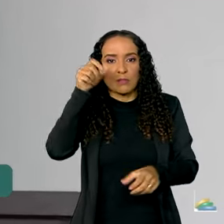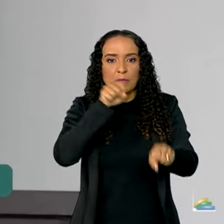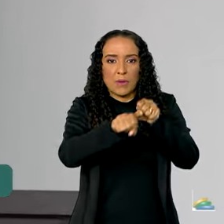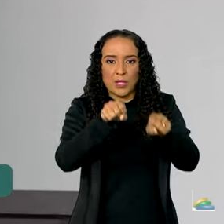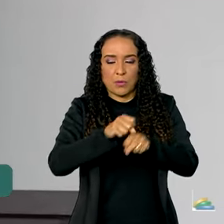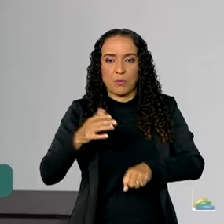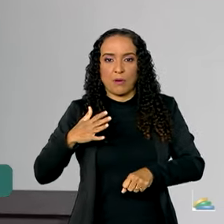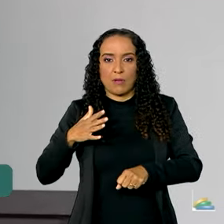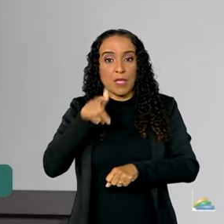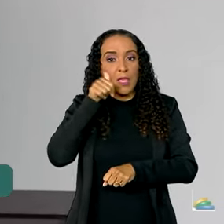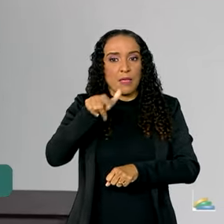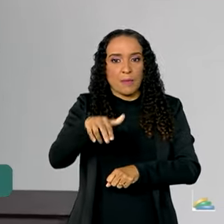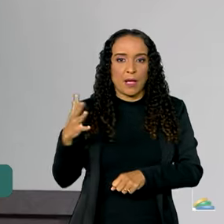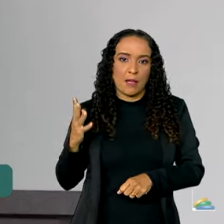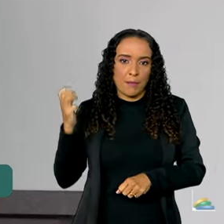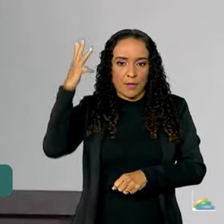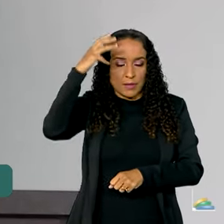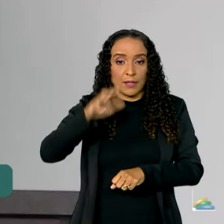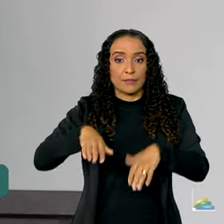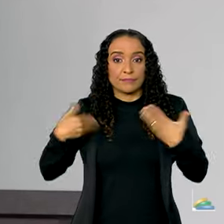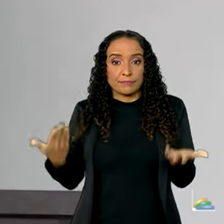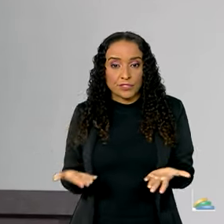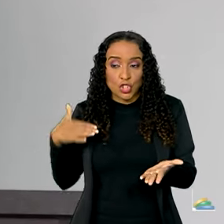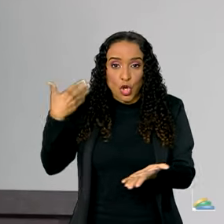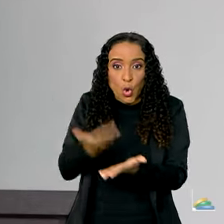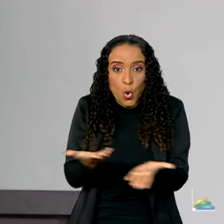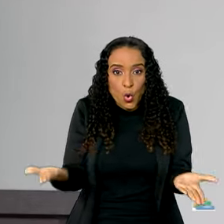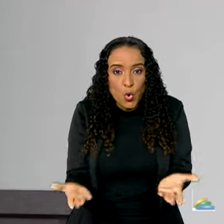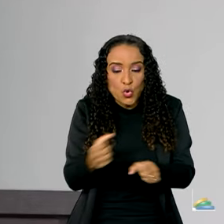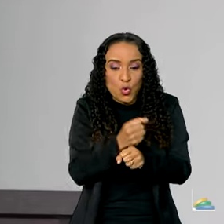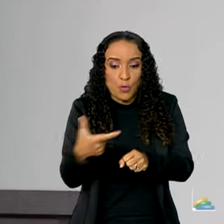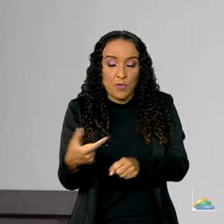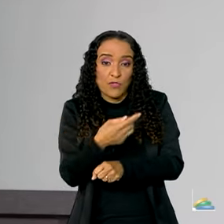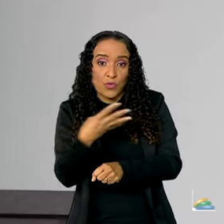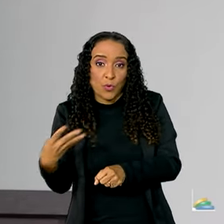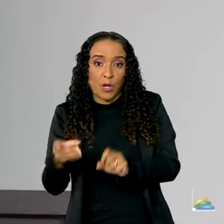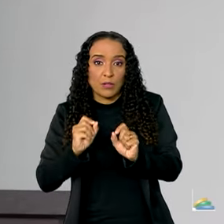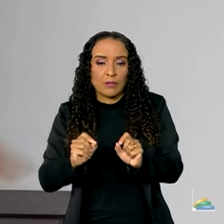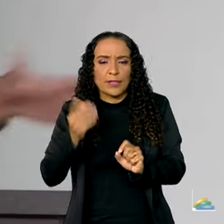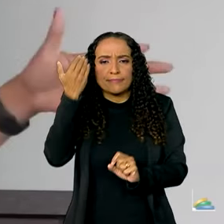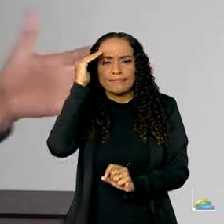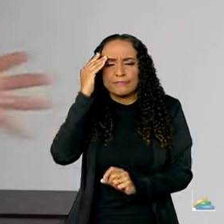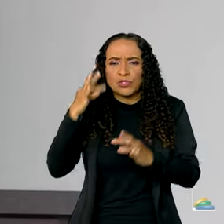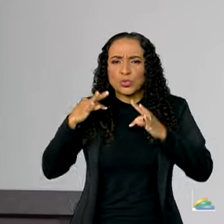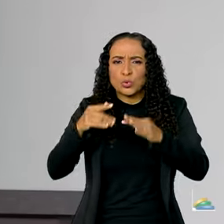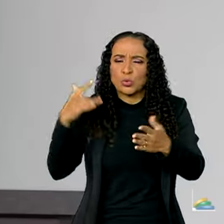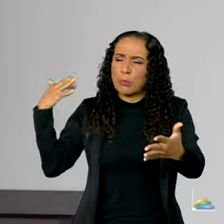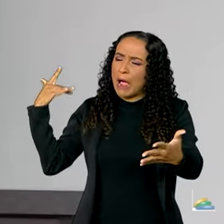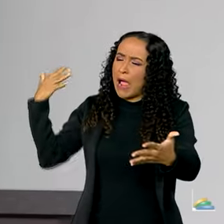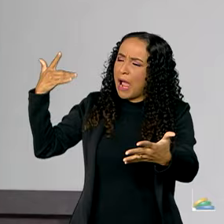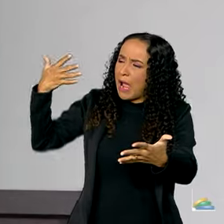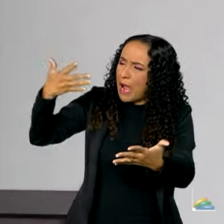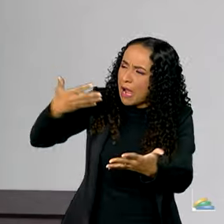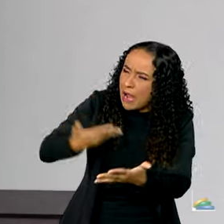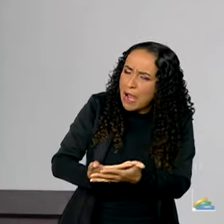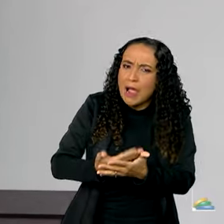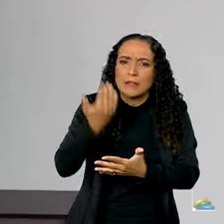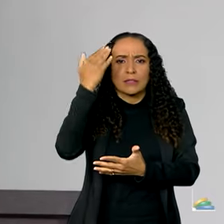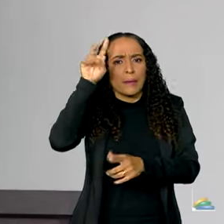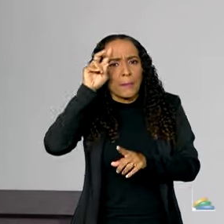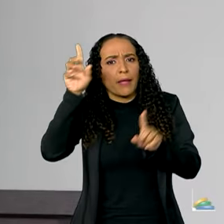Marielle. Então, para a gente chegar aqui, Frei, nesse lugar, em 2024, entendendo tudo o que veio antes, entendendo e